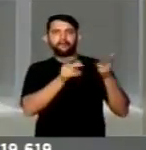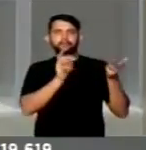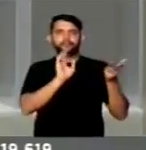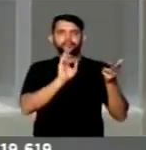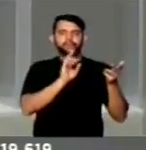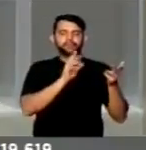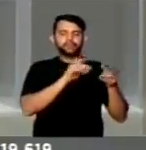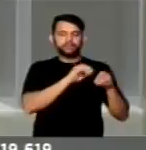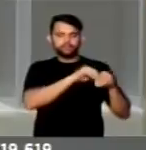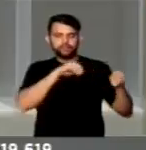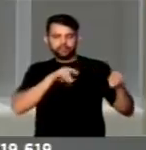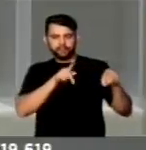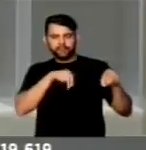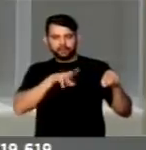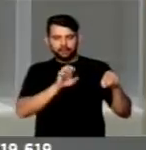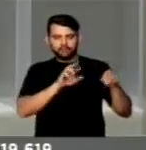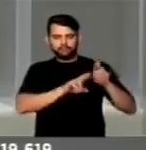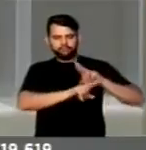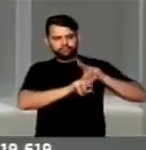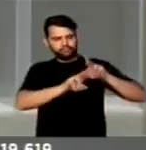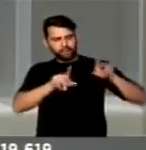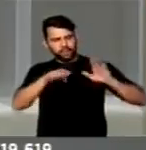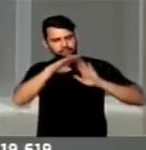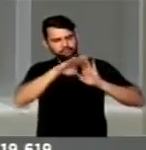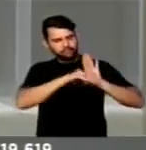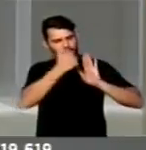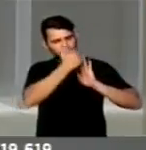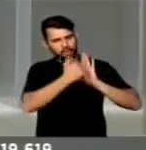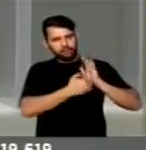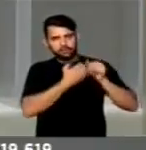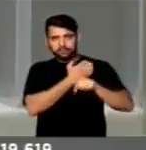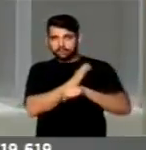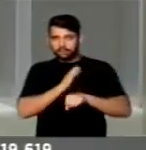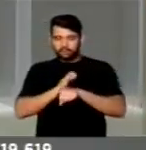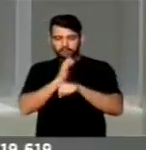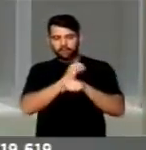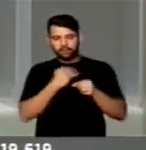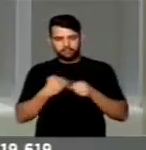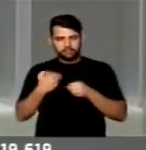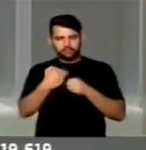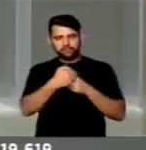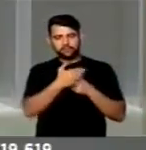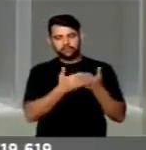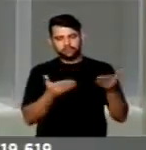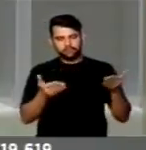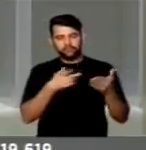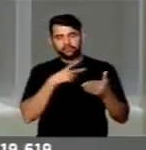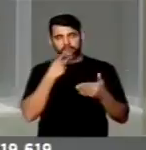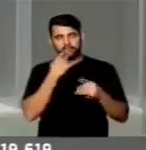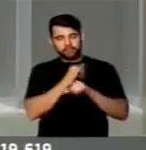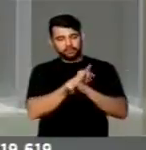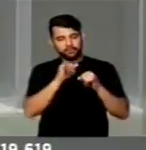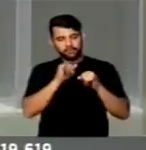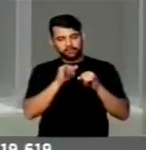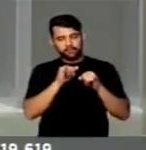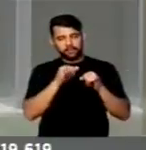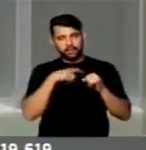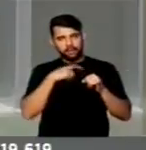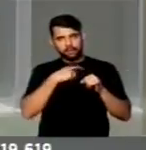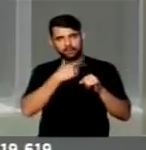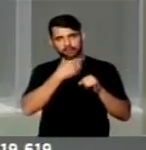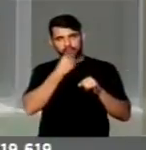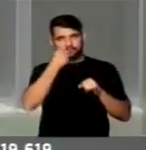excluir do PNE e de diversos planos estaduais e municipais referências à